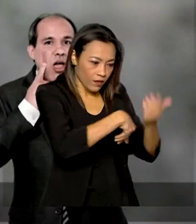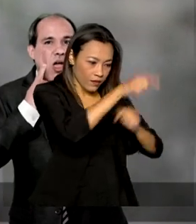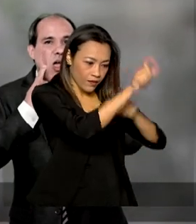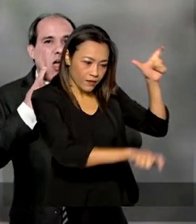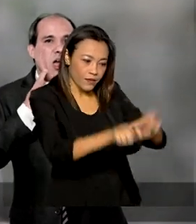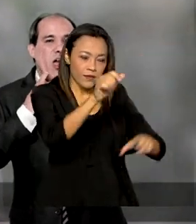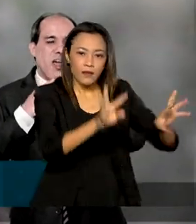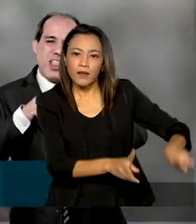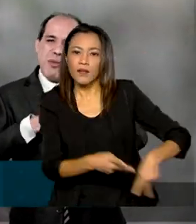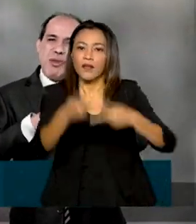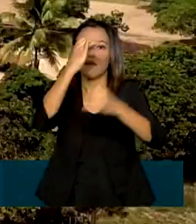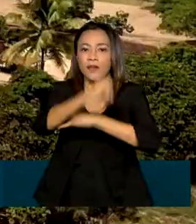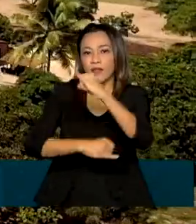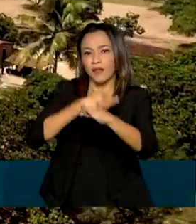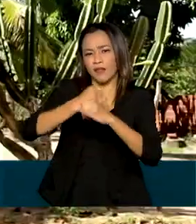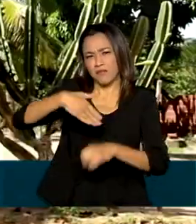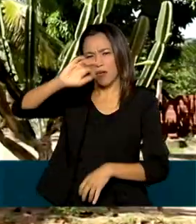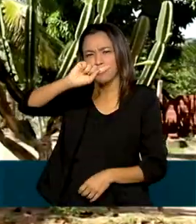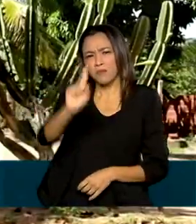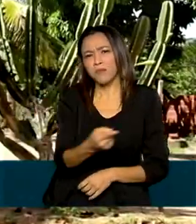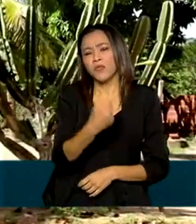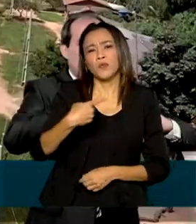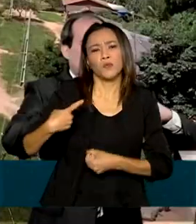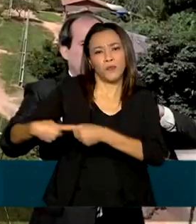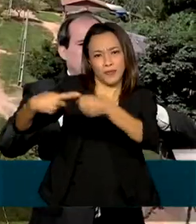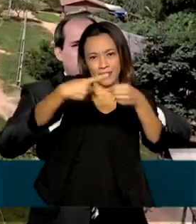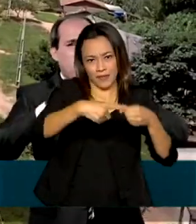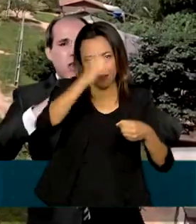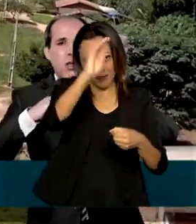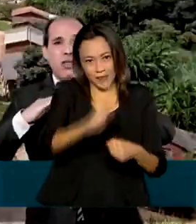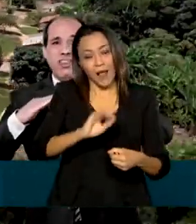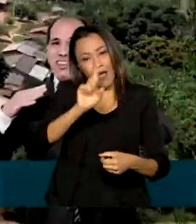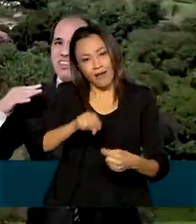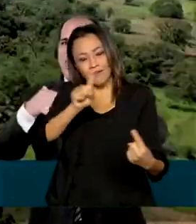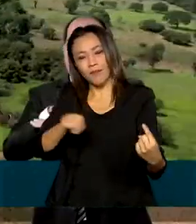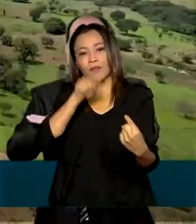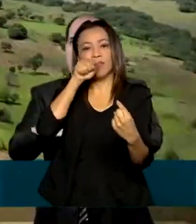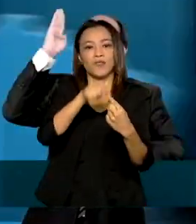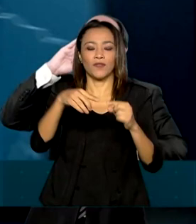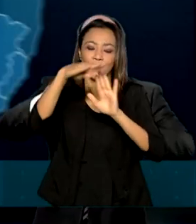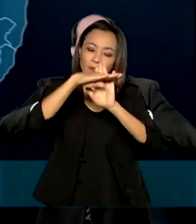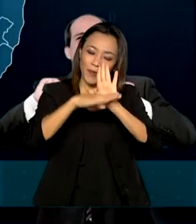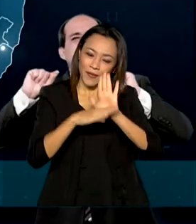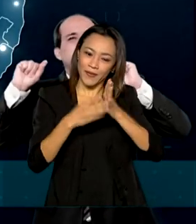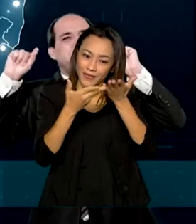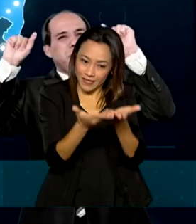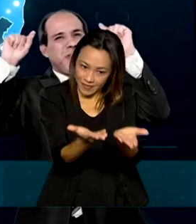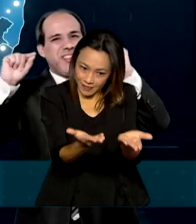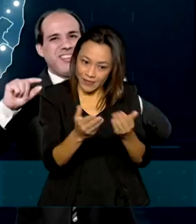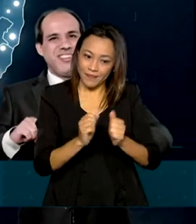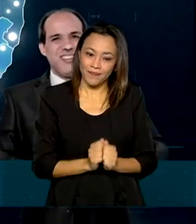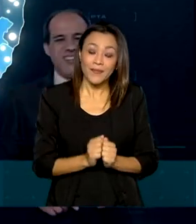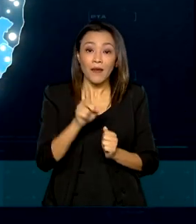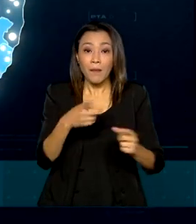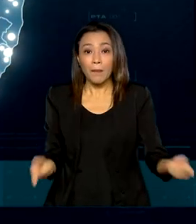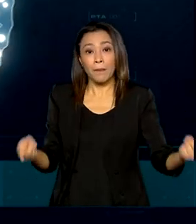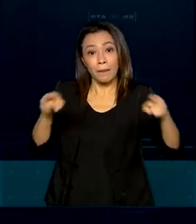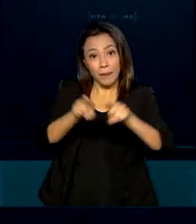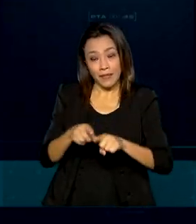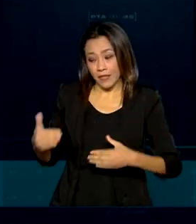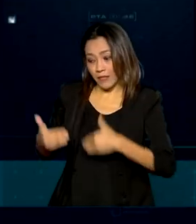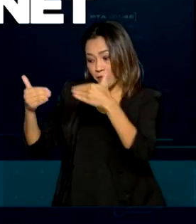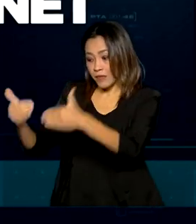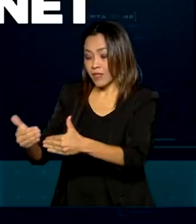levar a internet a mais mil municípios brasileiros. Esse é o objetivo do programa Wi-Fi Brasil, uma parceria do